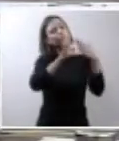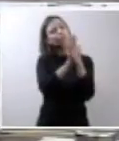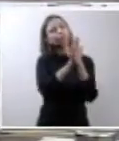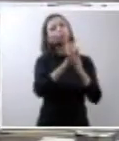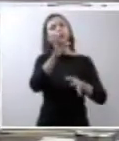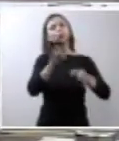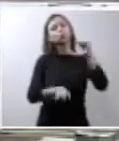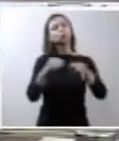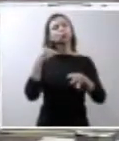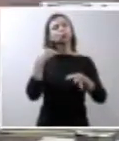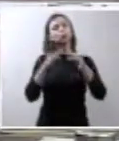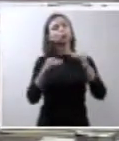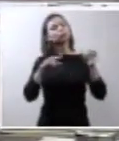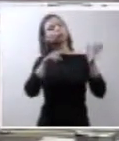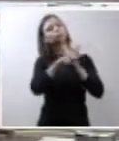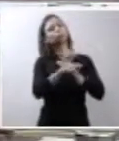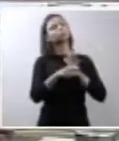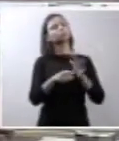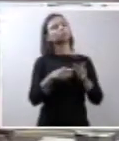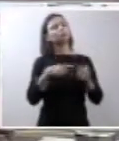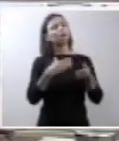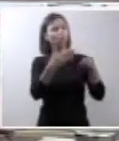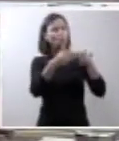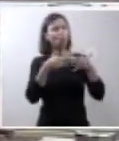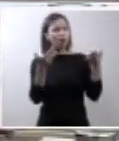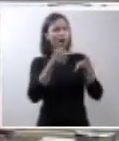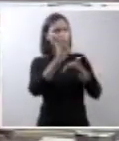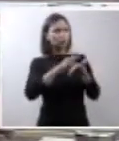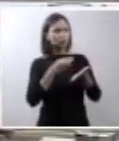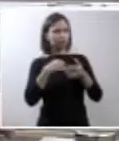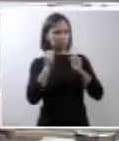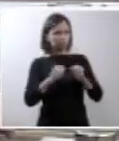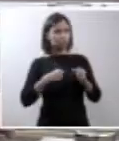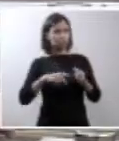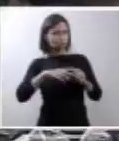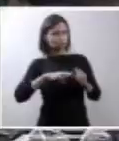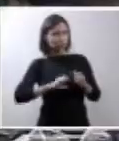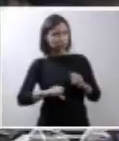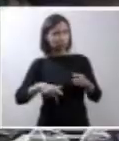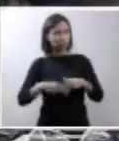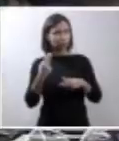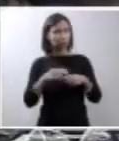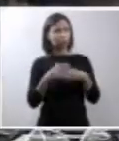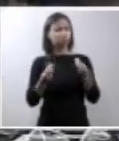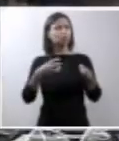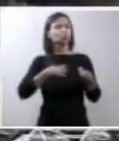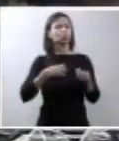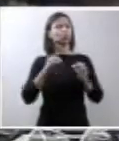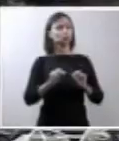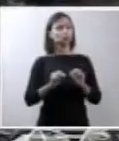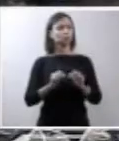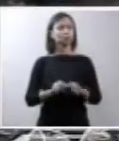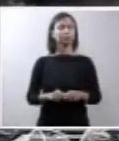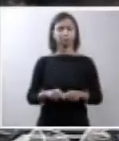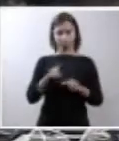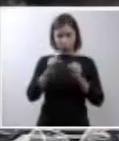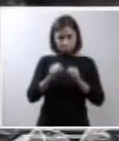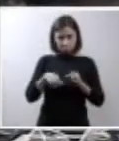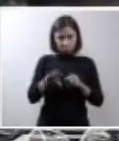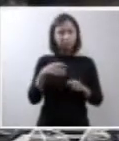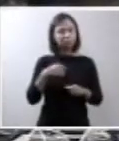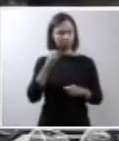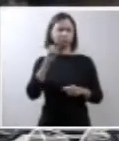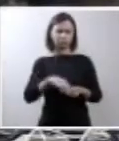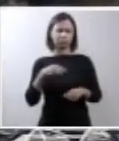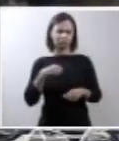para fazer a antecipação do parto qual seria o seu sentimento? Sim. Você iria também? Com